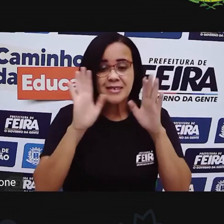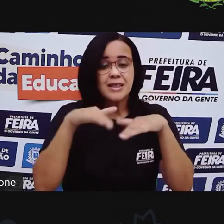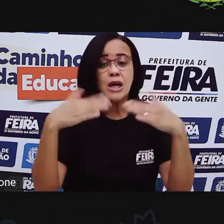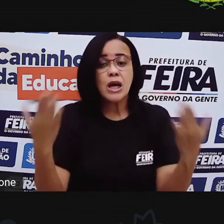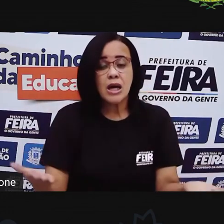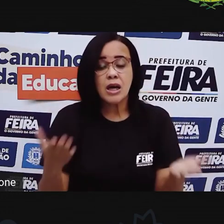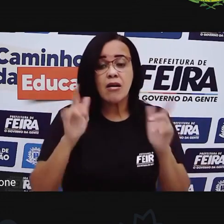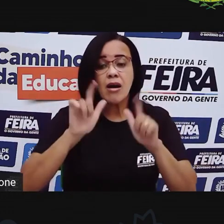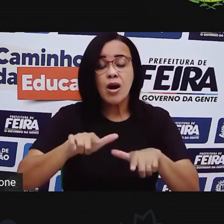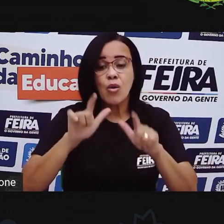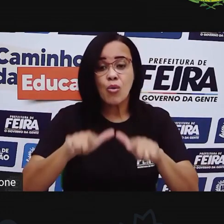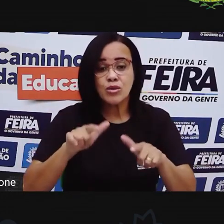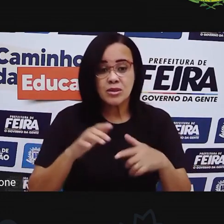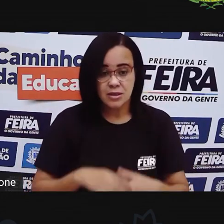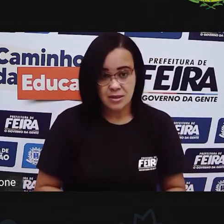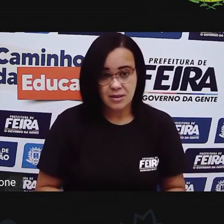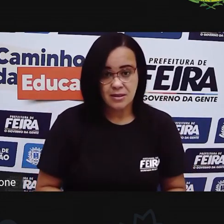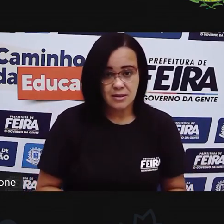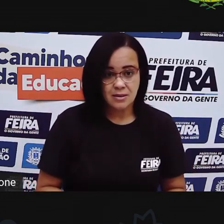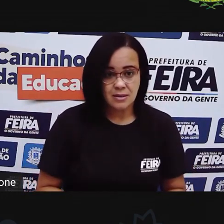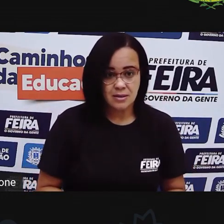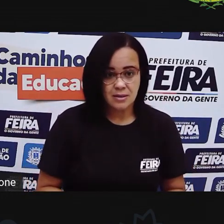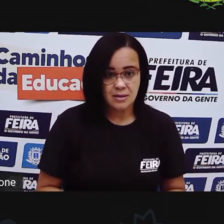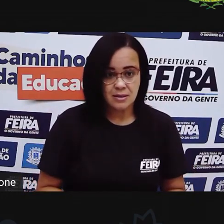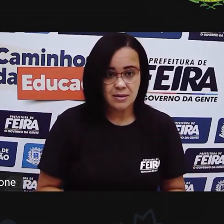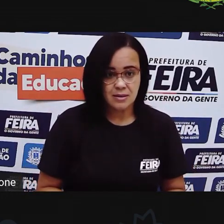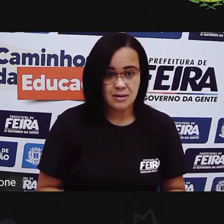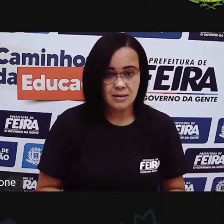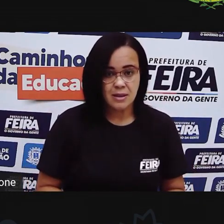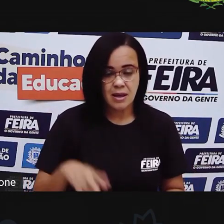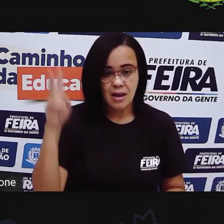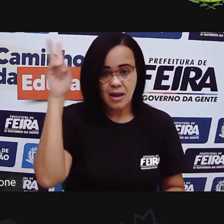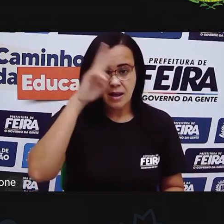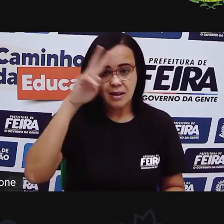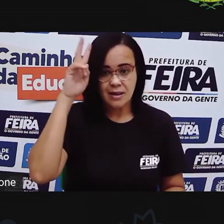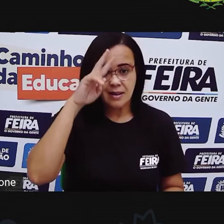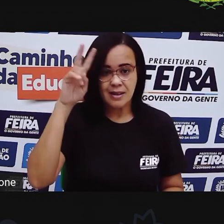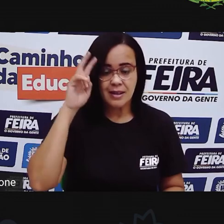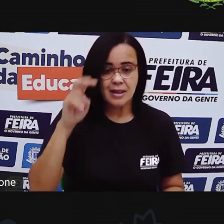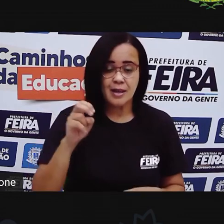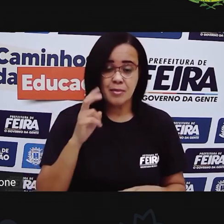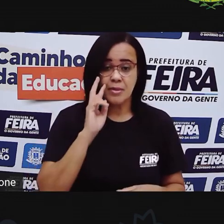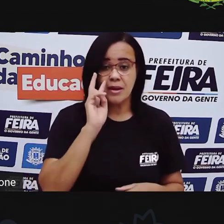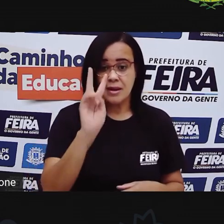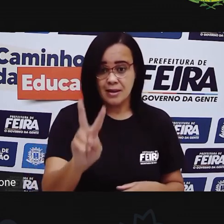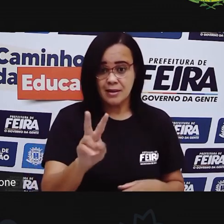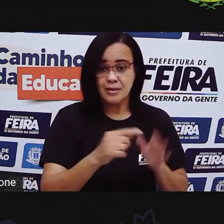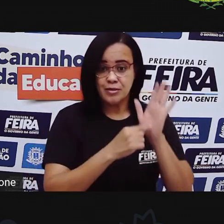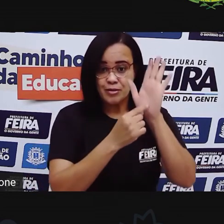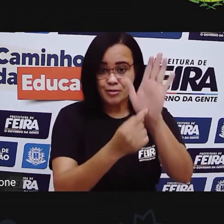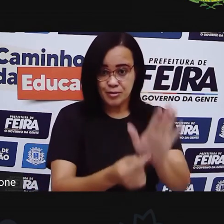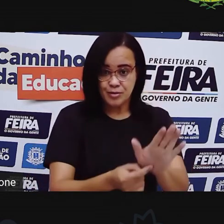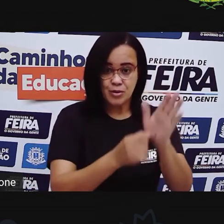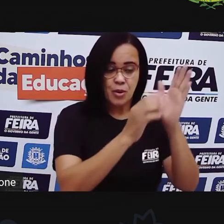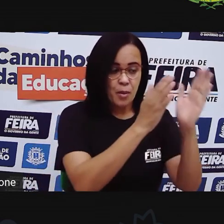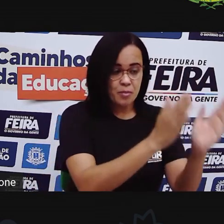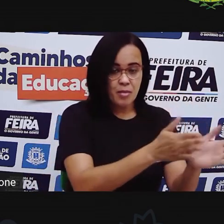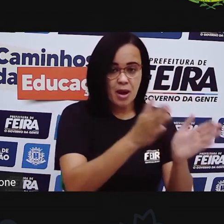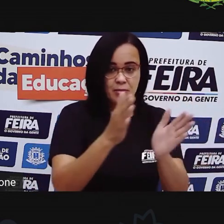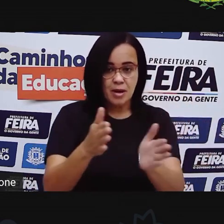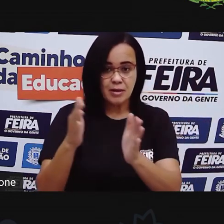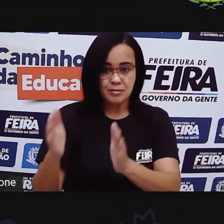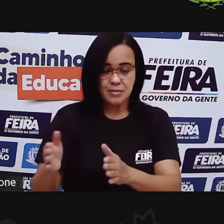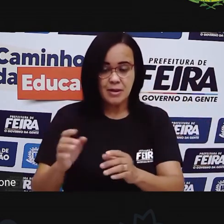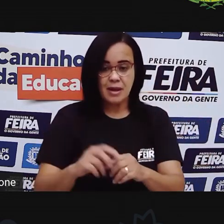como a sua sala é organizada. Então lembra que a Pró mostrou a disposição das cadeiras? Então tem cadeira em formato de U, círculo, em